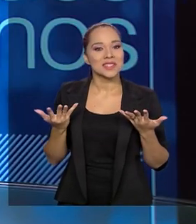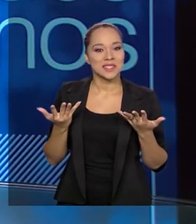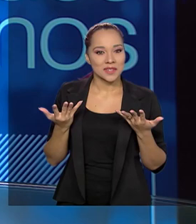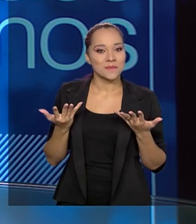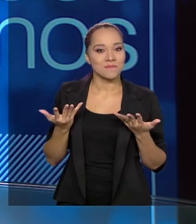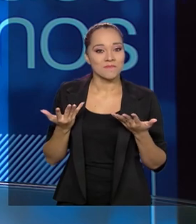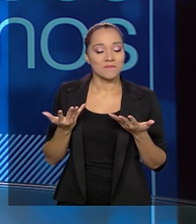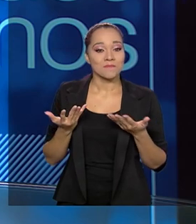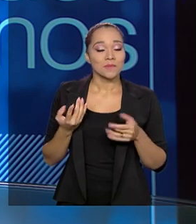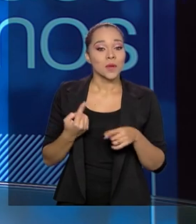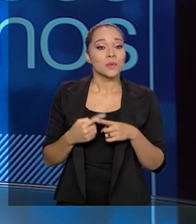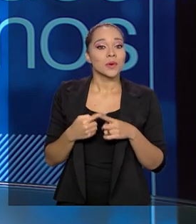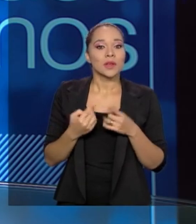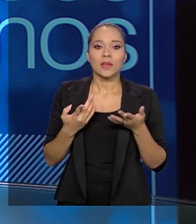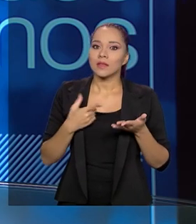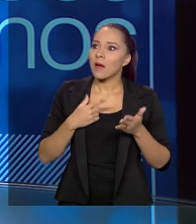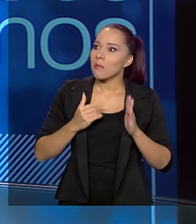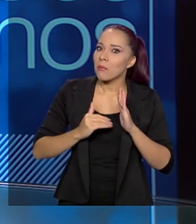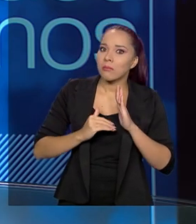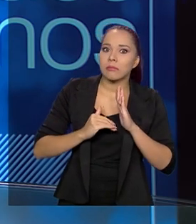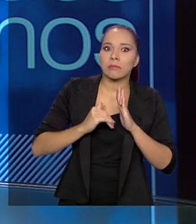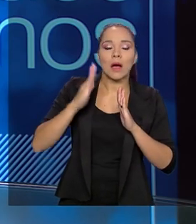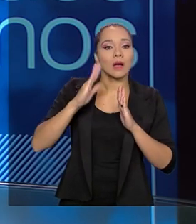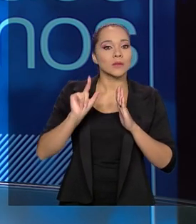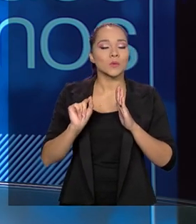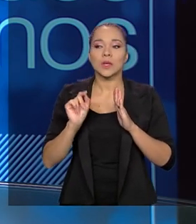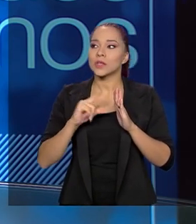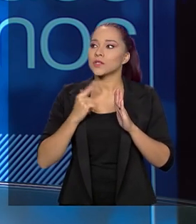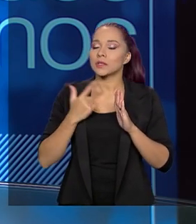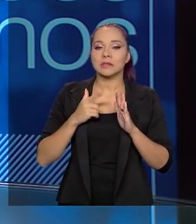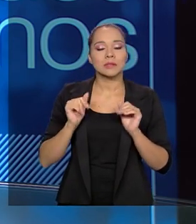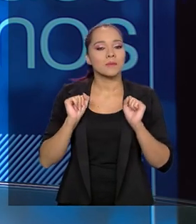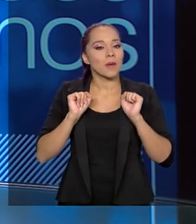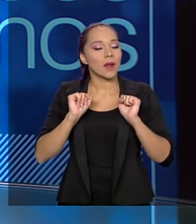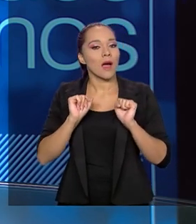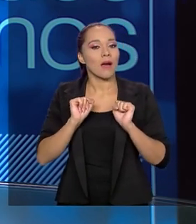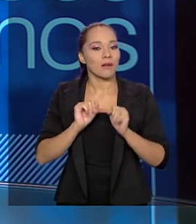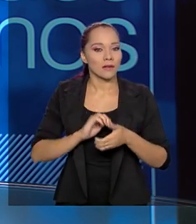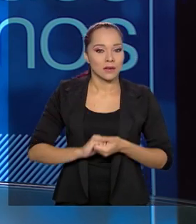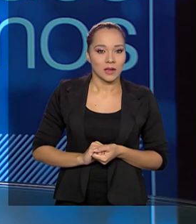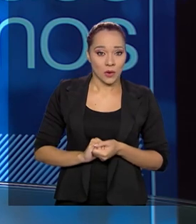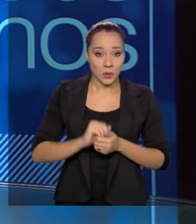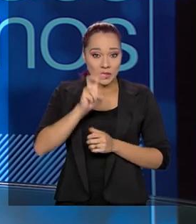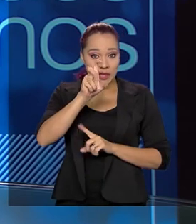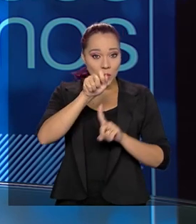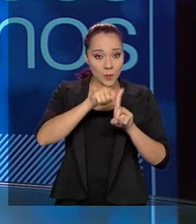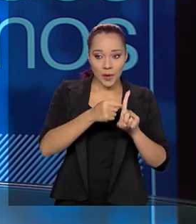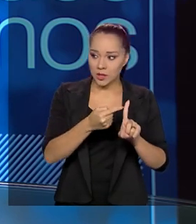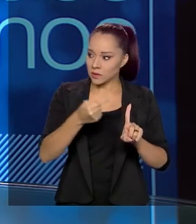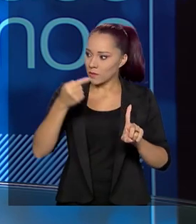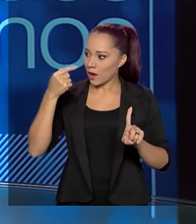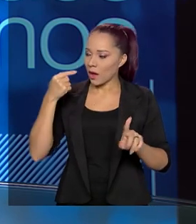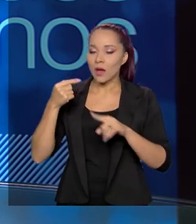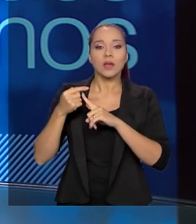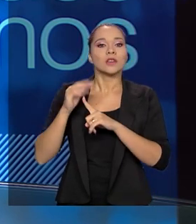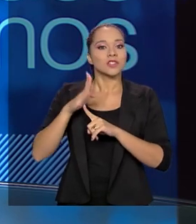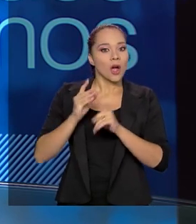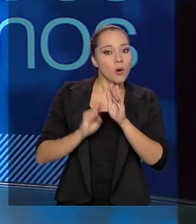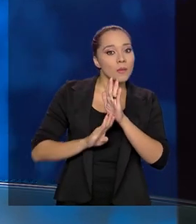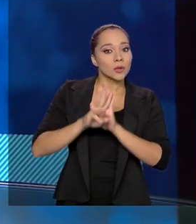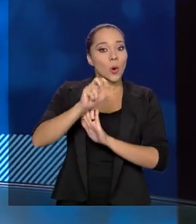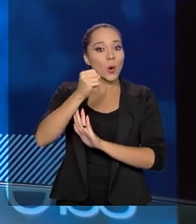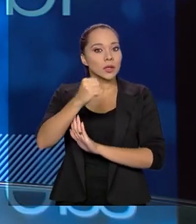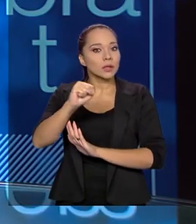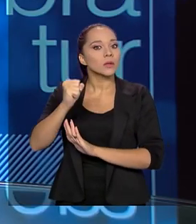sendo bem acima do que nós esperávamos. Para você ter uma ideia, nos últimos cinco meses já aumentou em torno de 88%